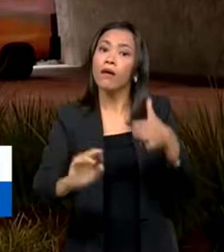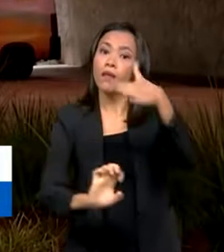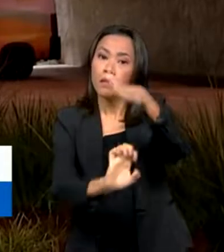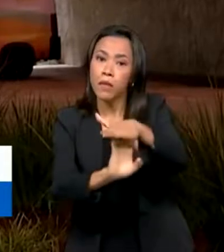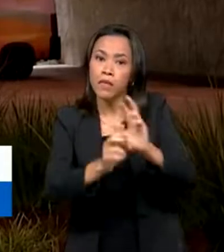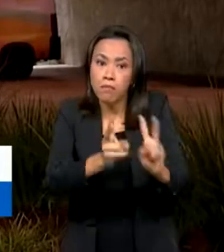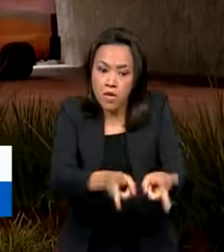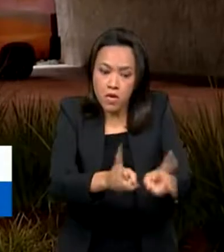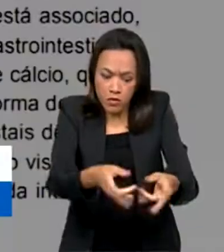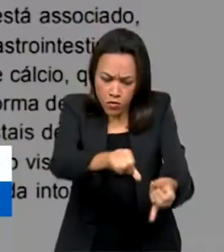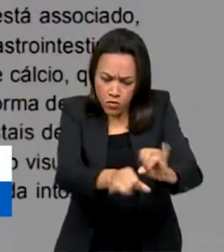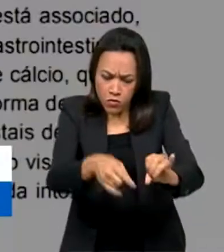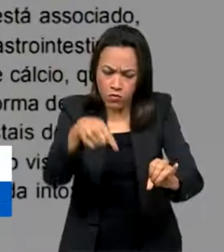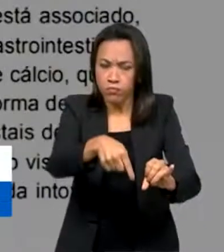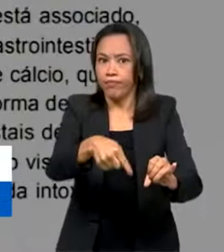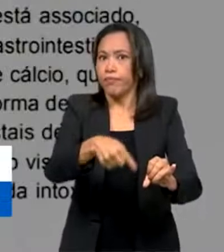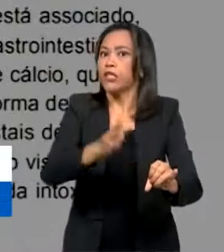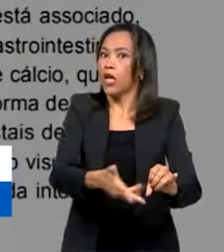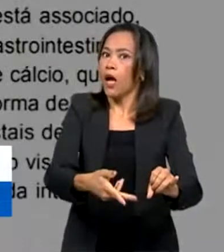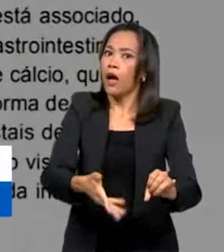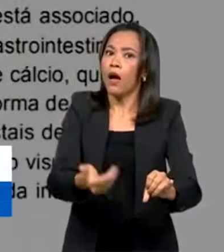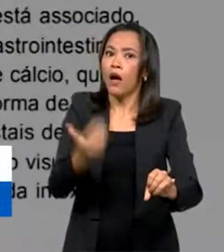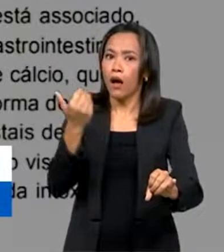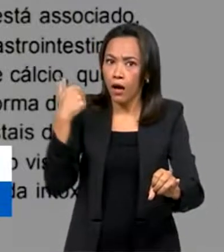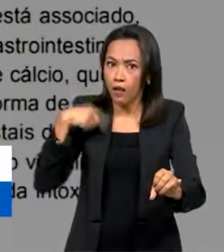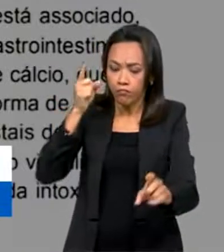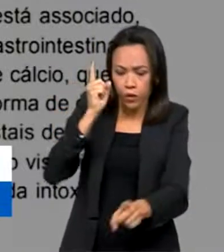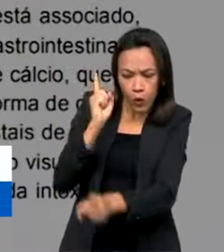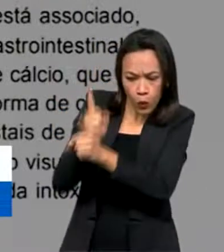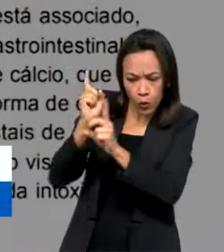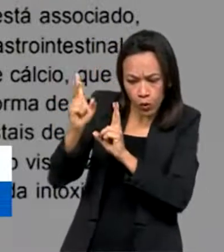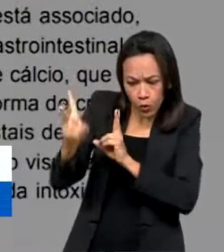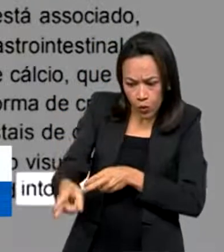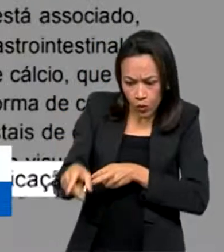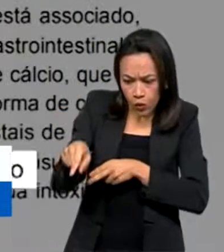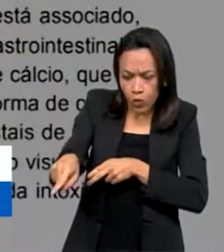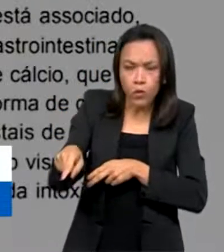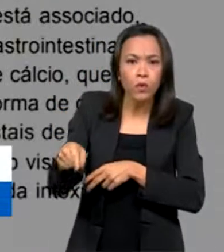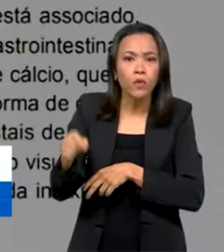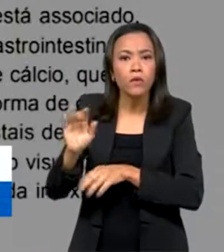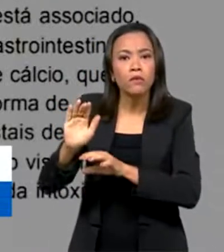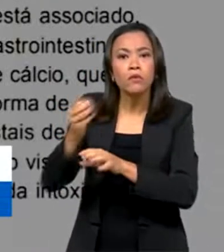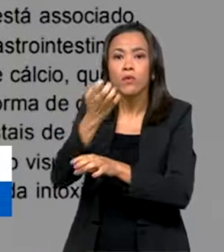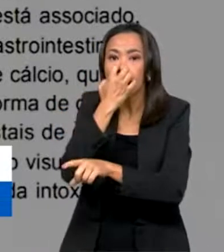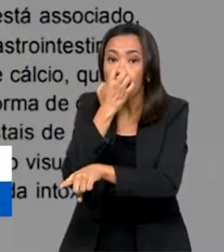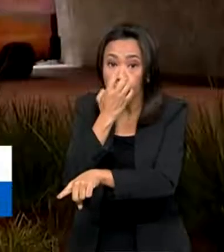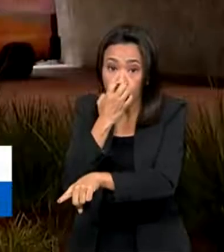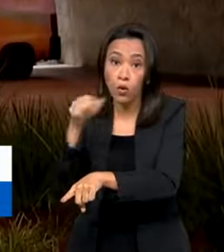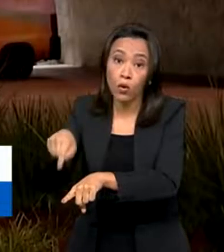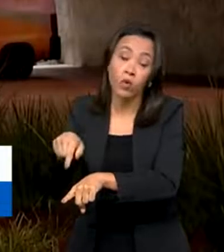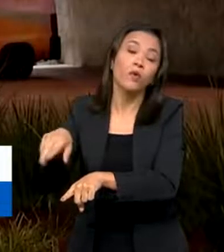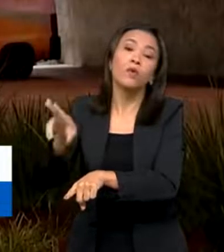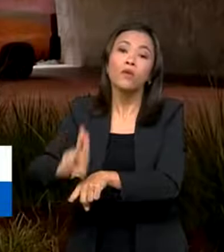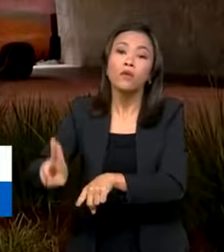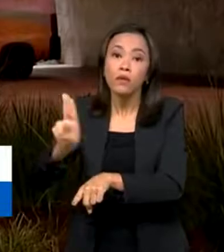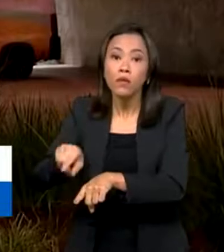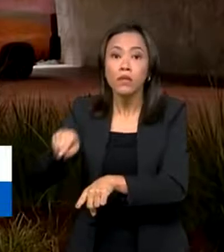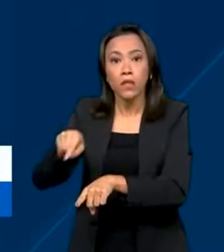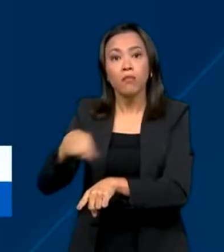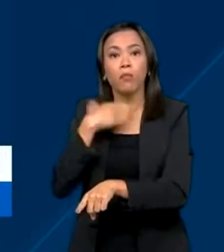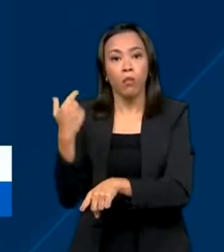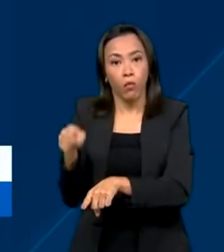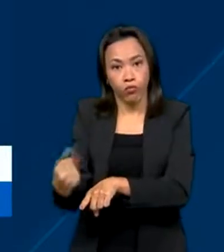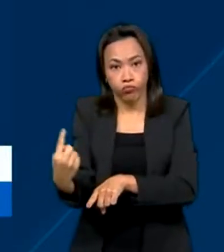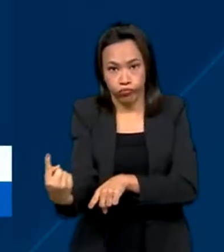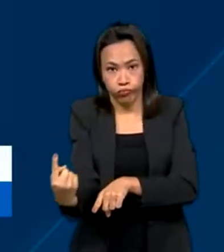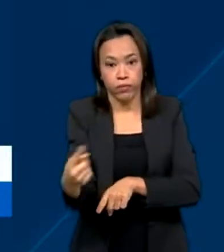substância já havia sido identificada na necrópsia realizada pela Escola de Veterinária da UFMG em um dos animais mortos.